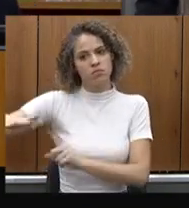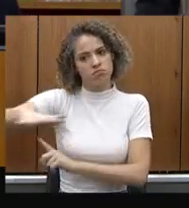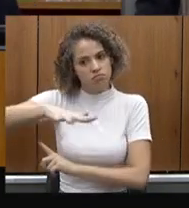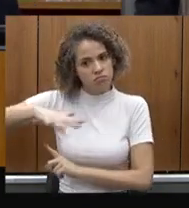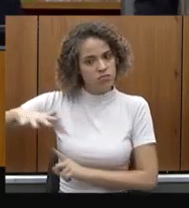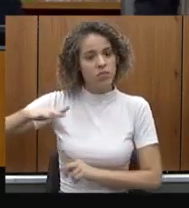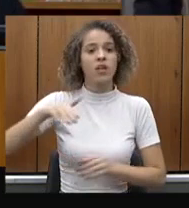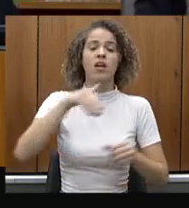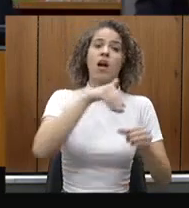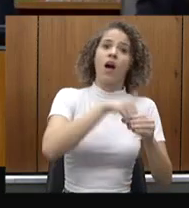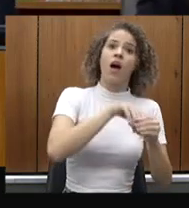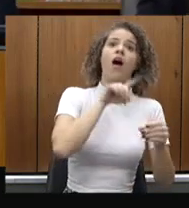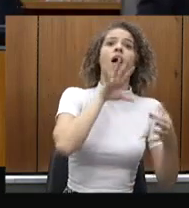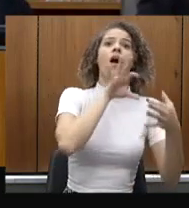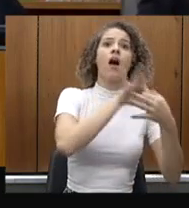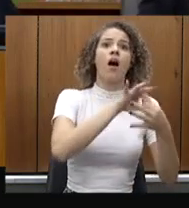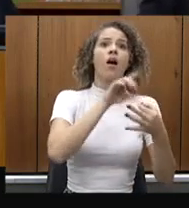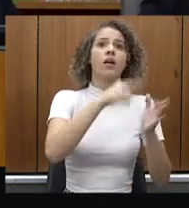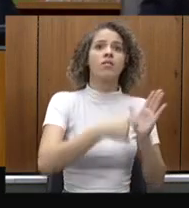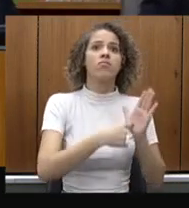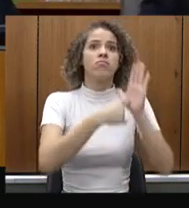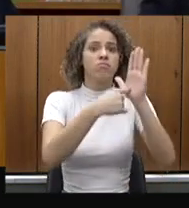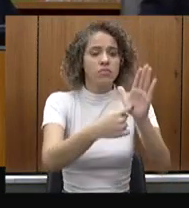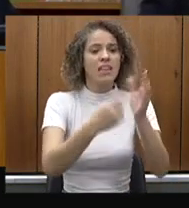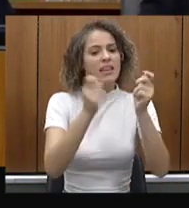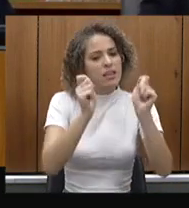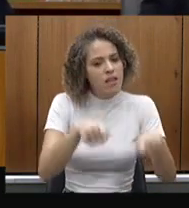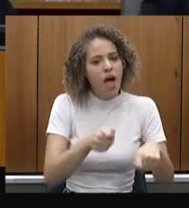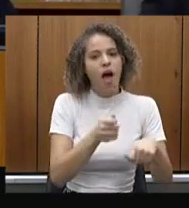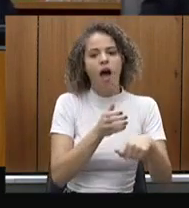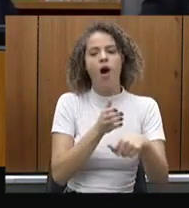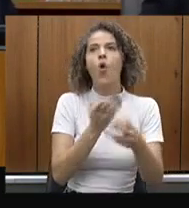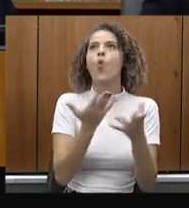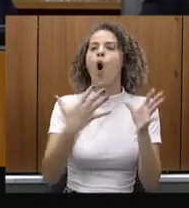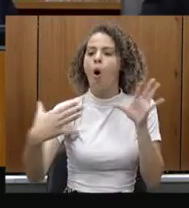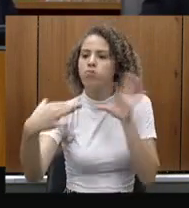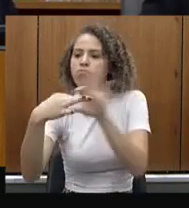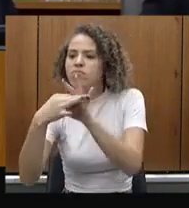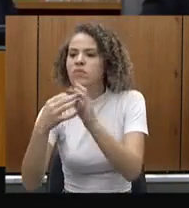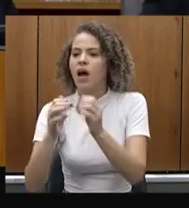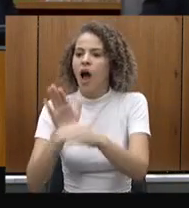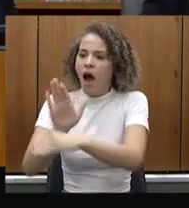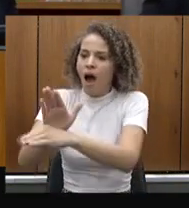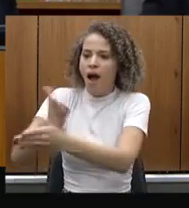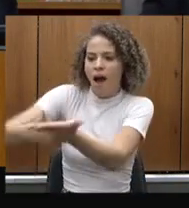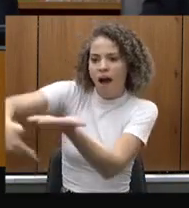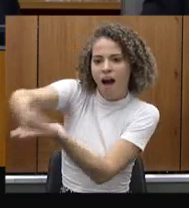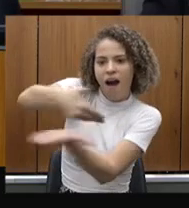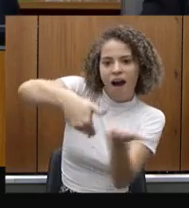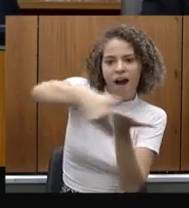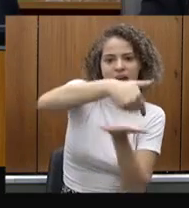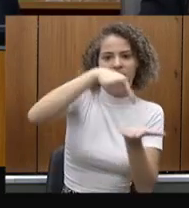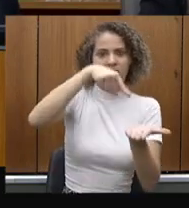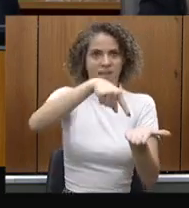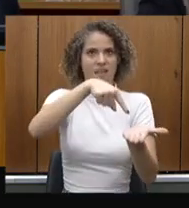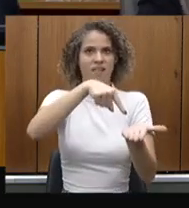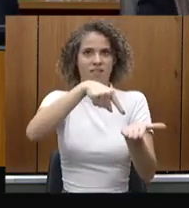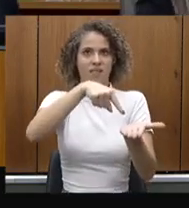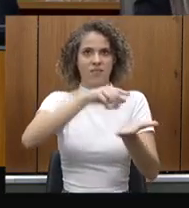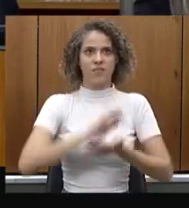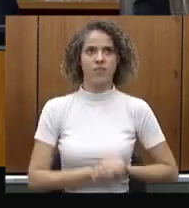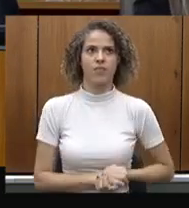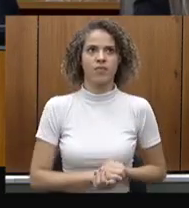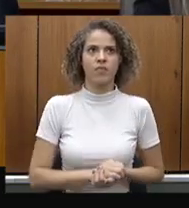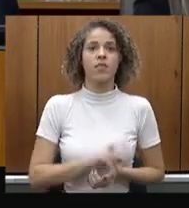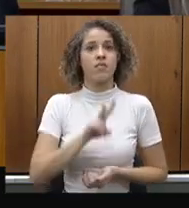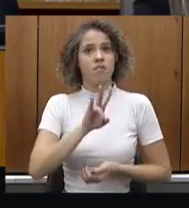eleitoral. Mas a gente dá também a sustentabilidade. Parte desse custeio, o Estado vai